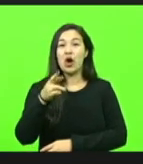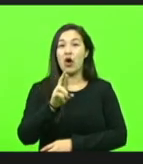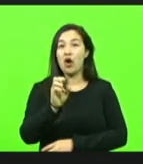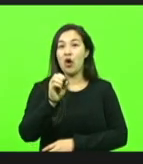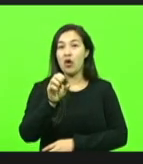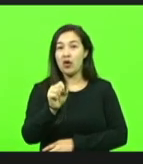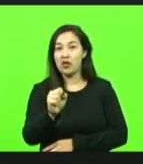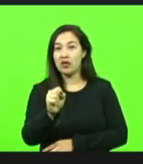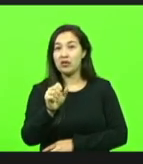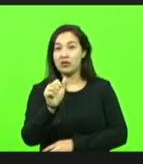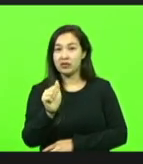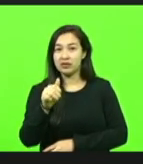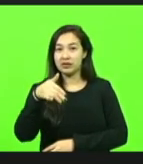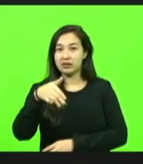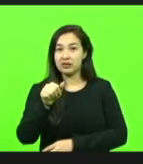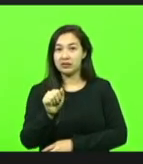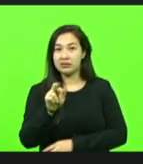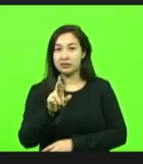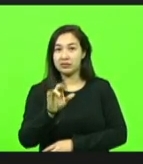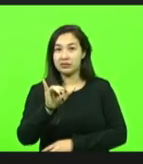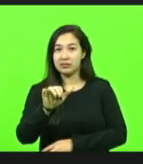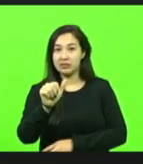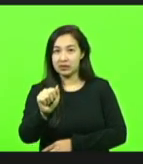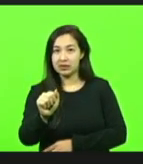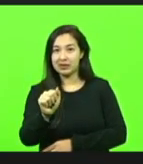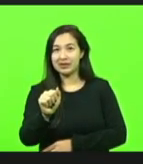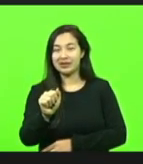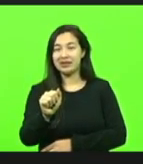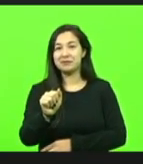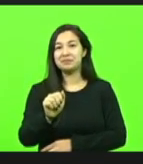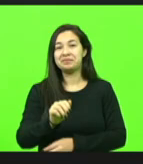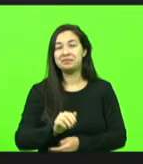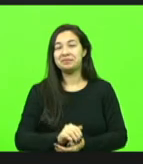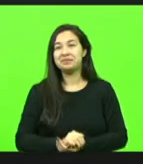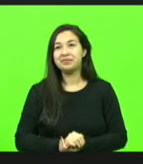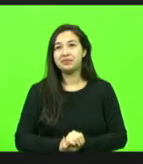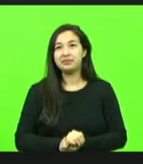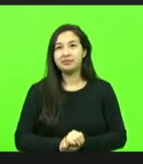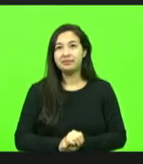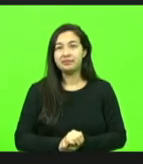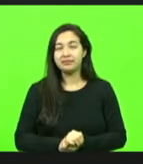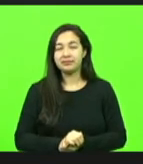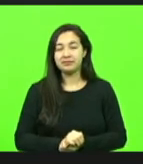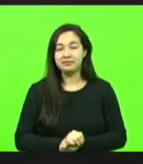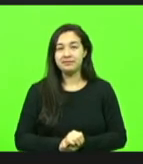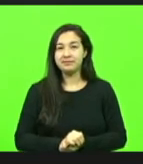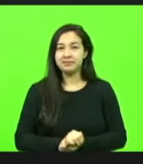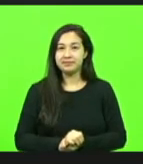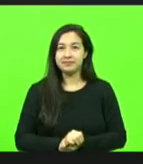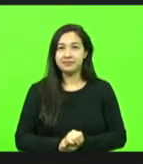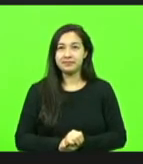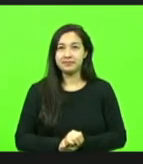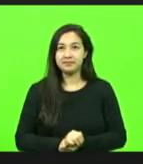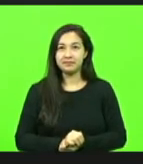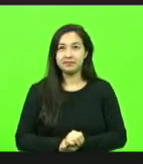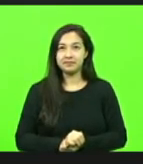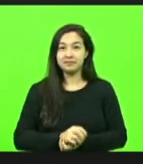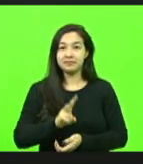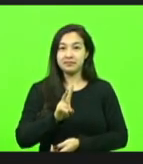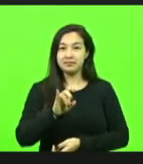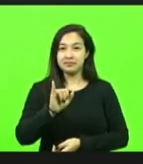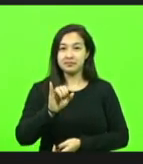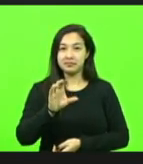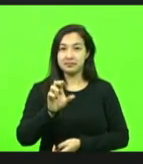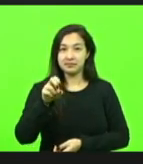A Rosa Maria Tessa. Que é aí do Irani, não Pois é, o Vicente Teles, o